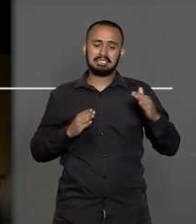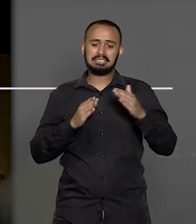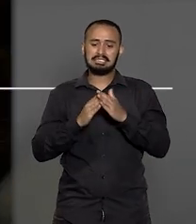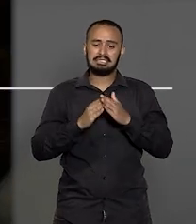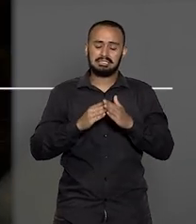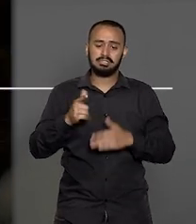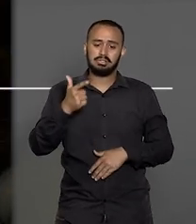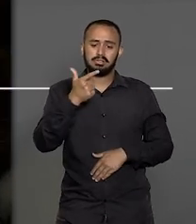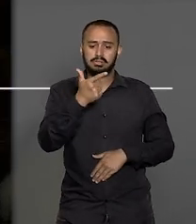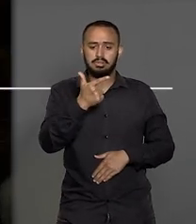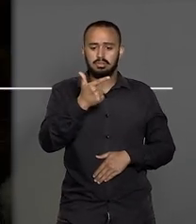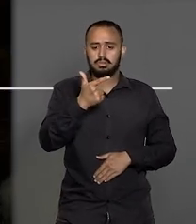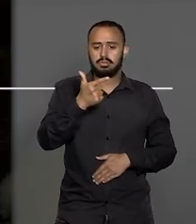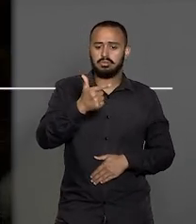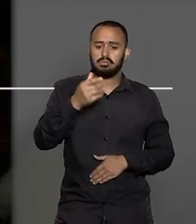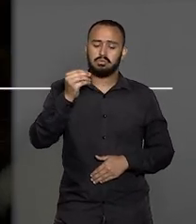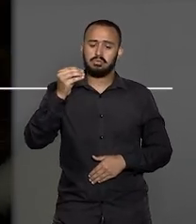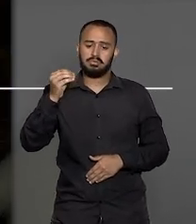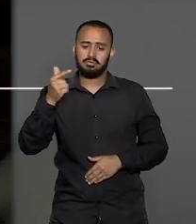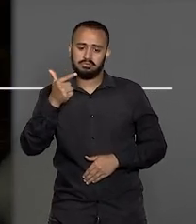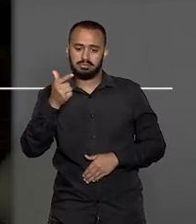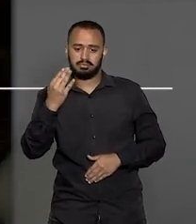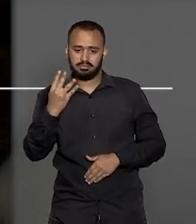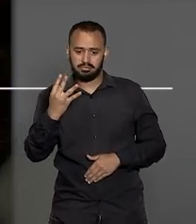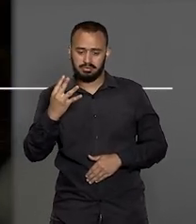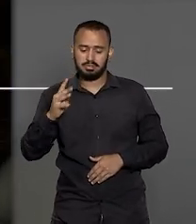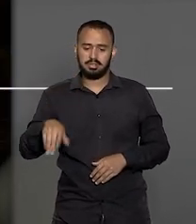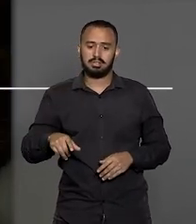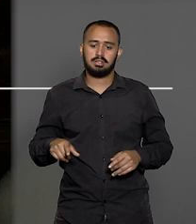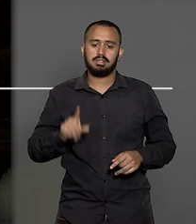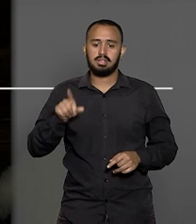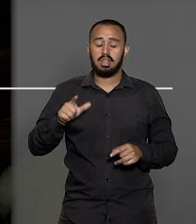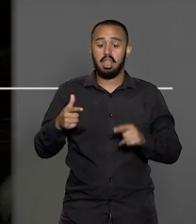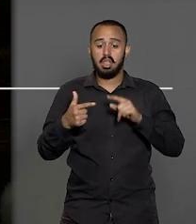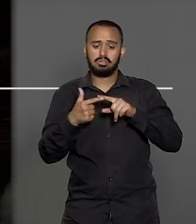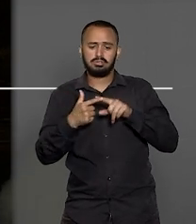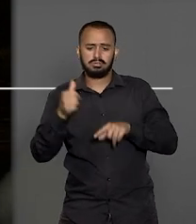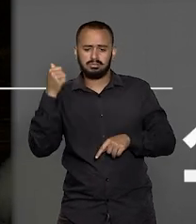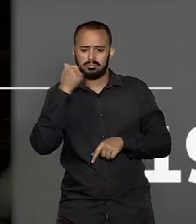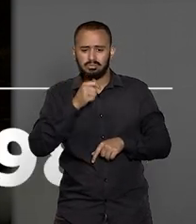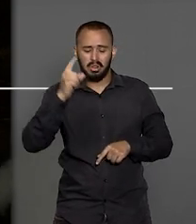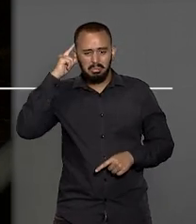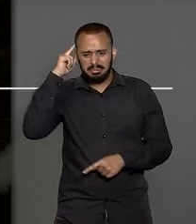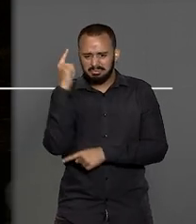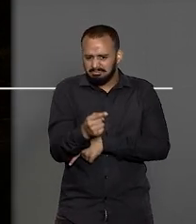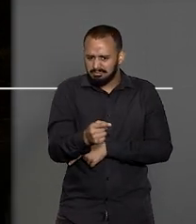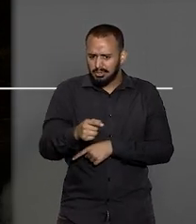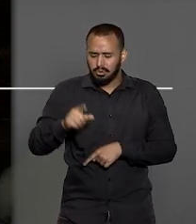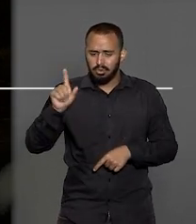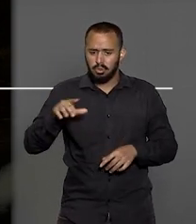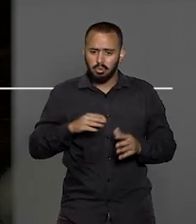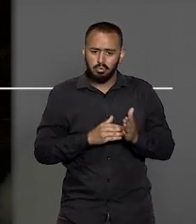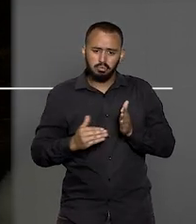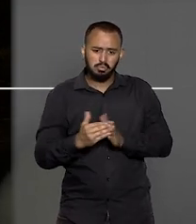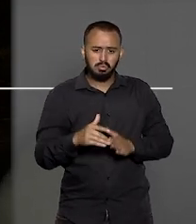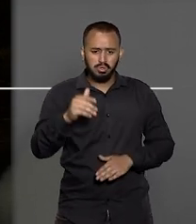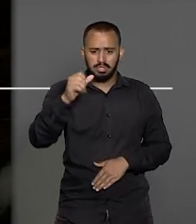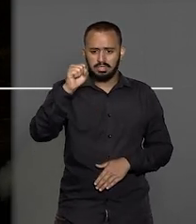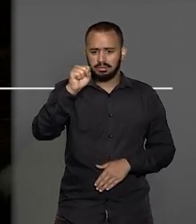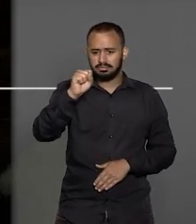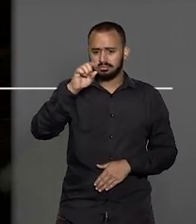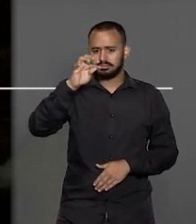Ela é a segunda mulher a comandar o Superior Tribunal de Justiça desde a instalação, em